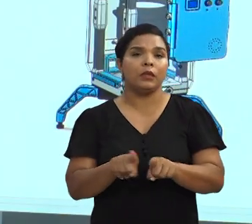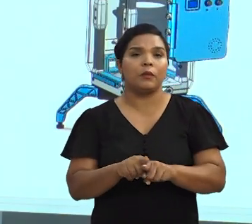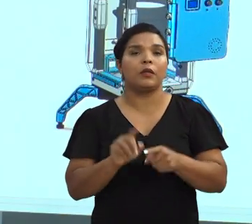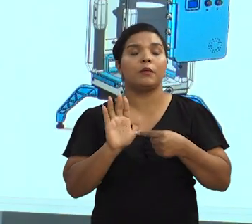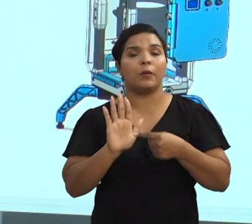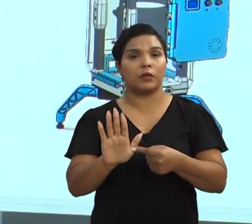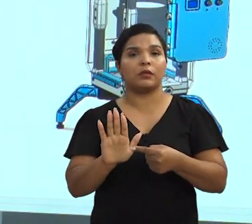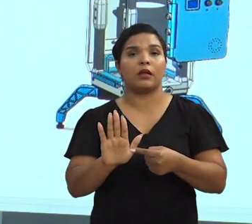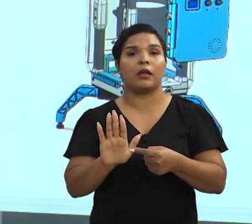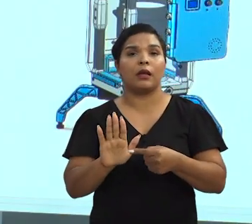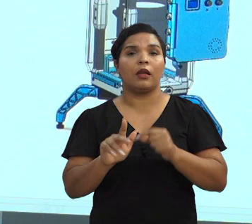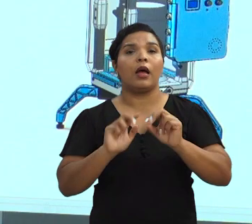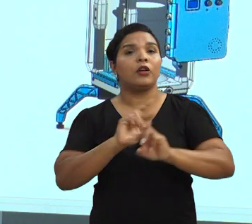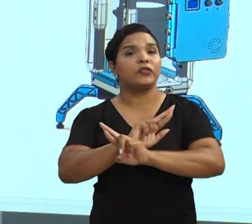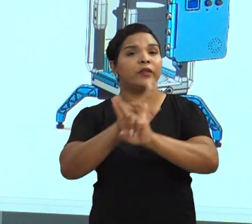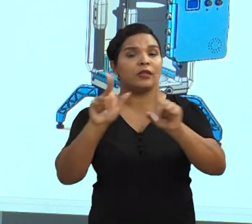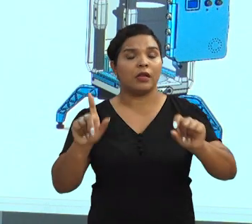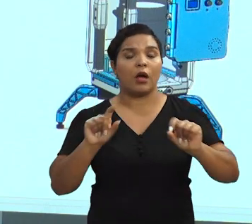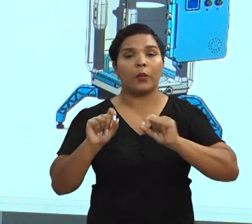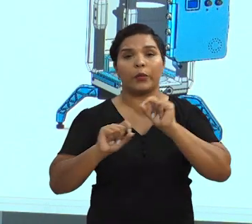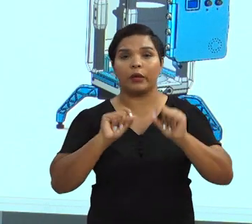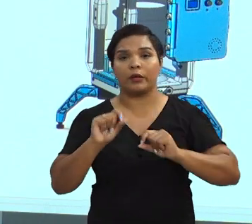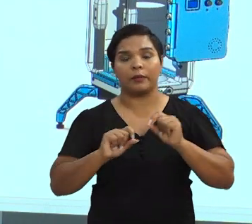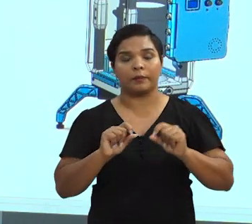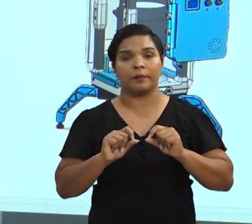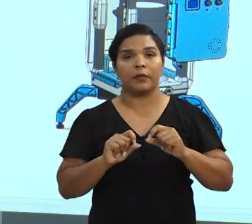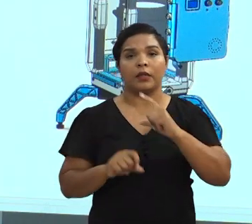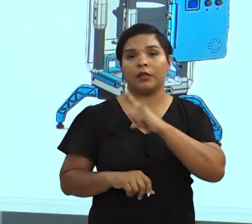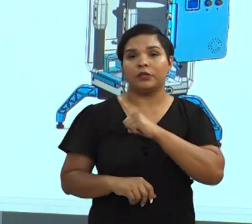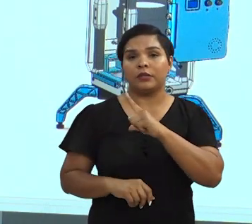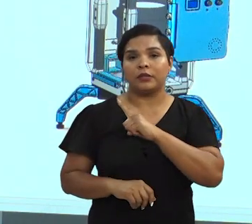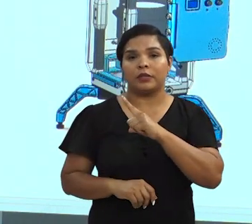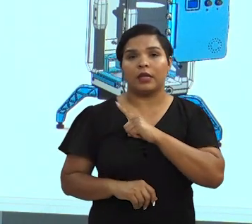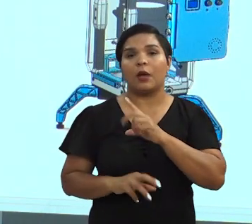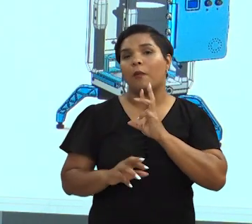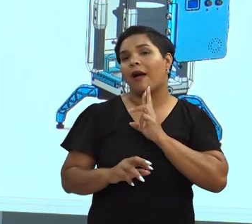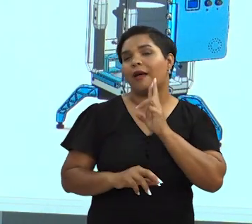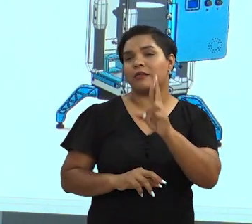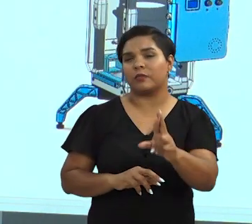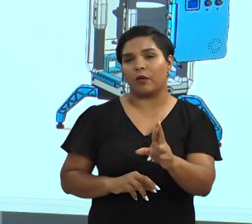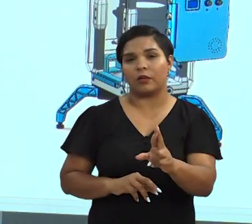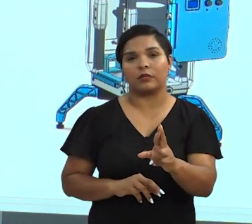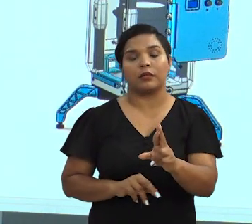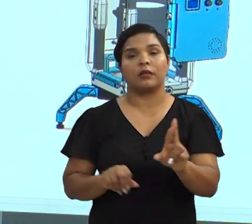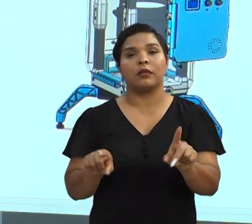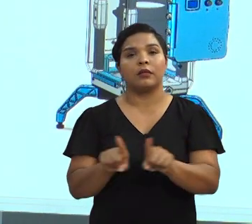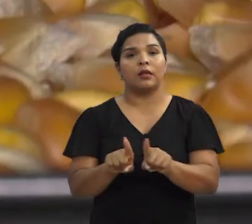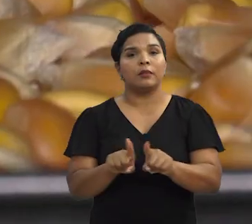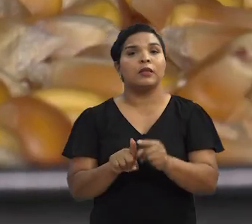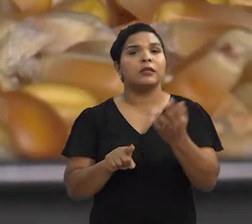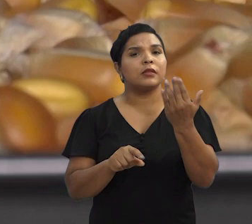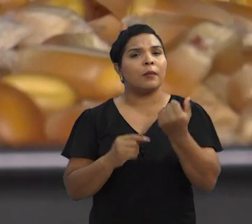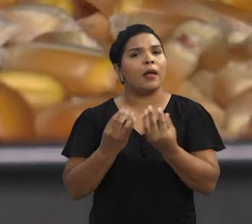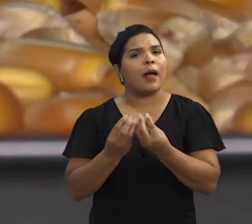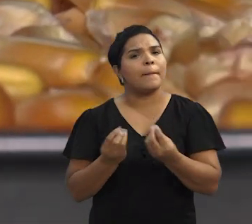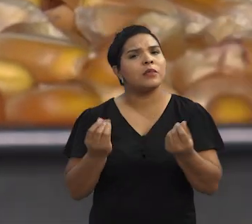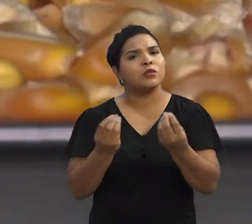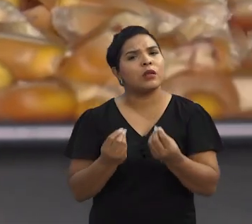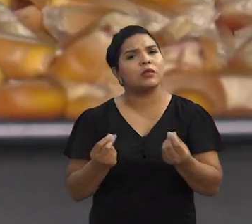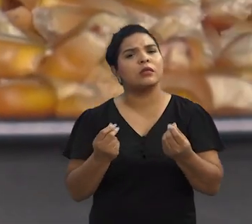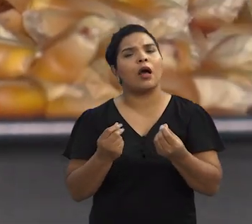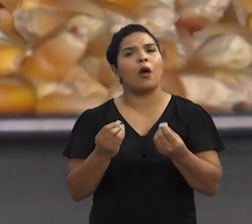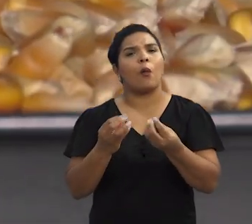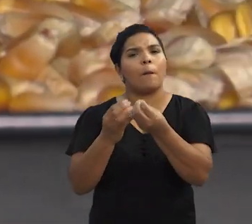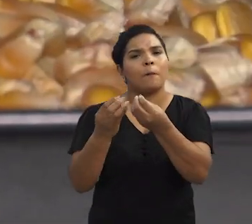no mercado, ainda traz o diferencial da gente ter a resposta, as mensurações